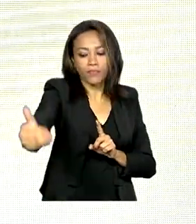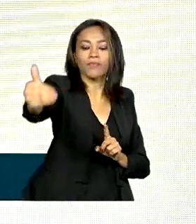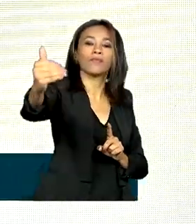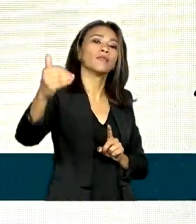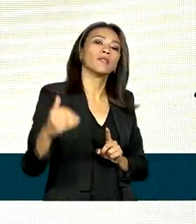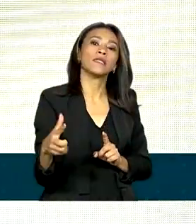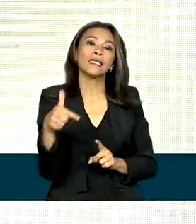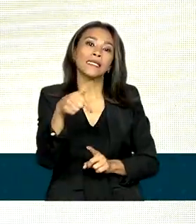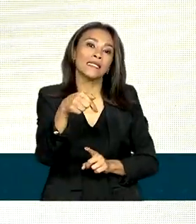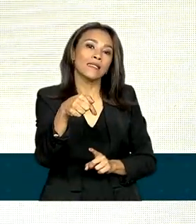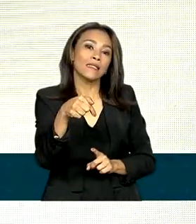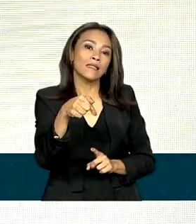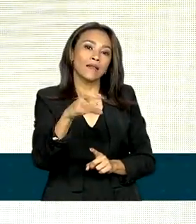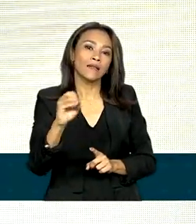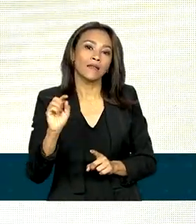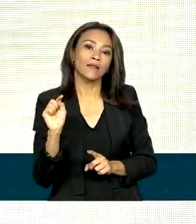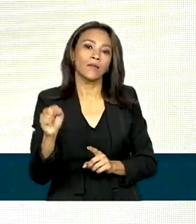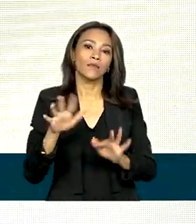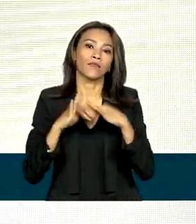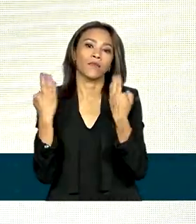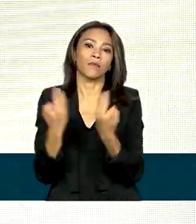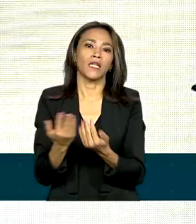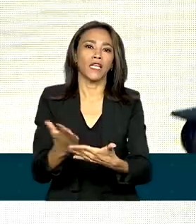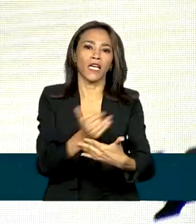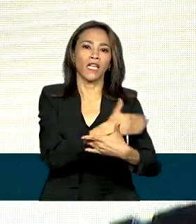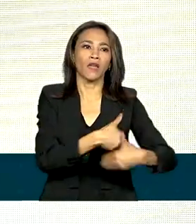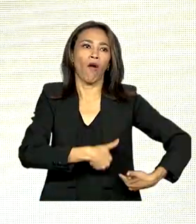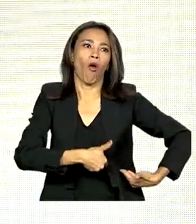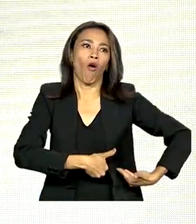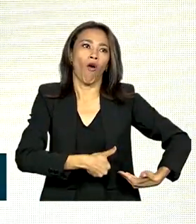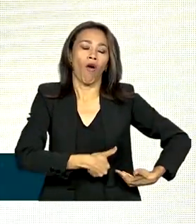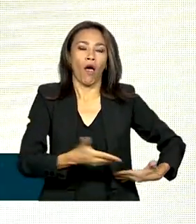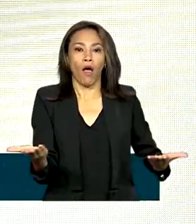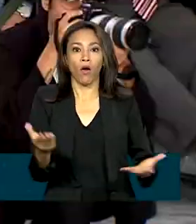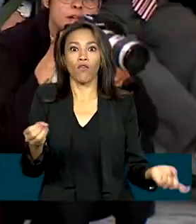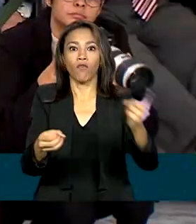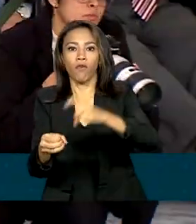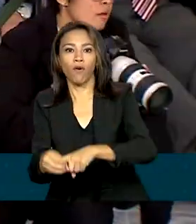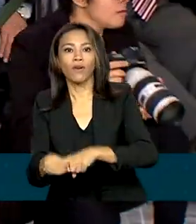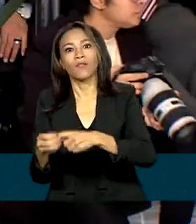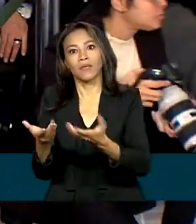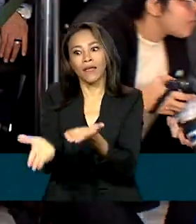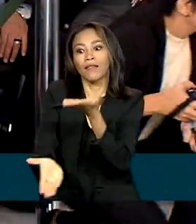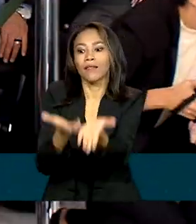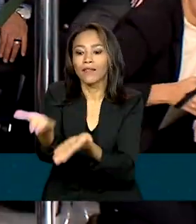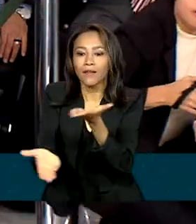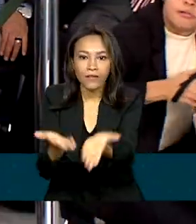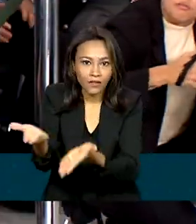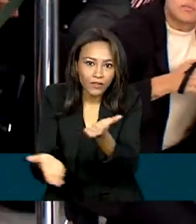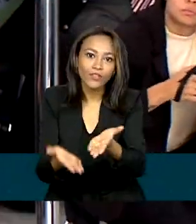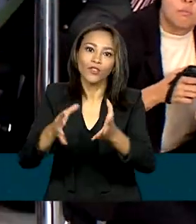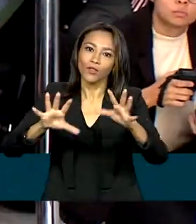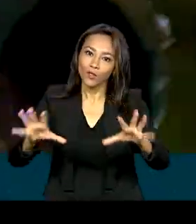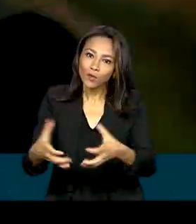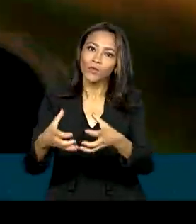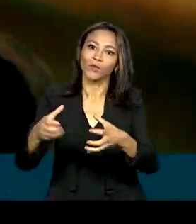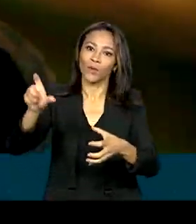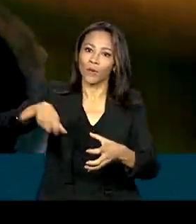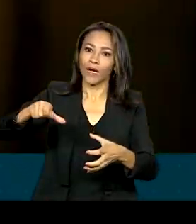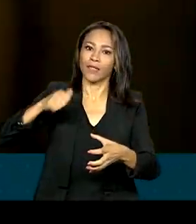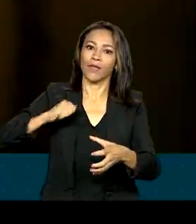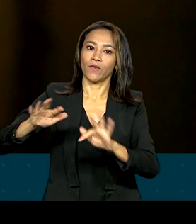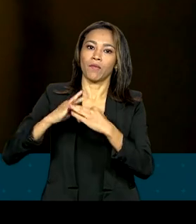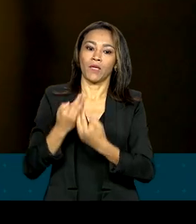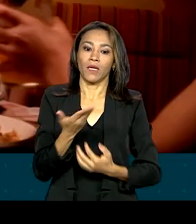mil famílias que estavam passando fome, volta para ser atendido junto com o Bolsa Família. O